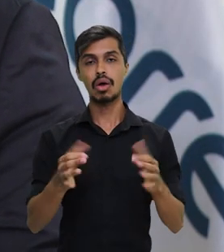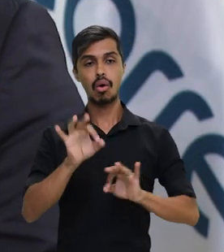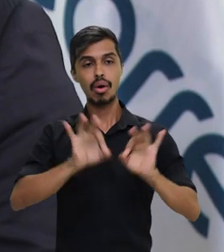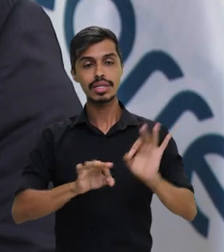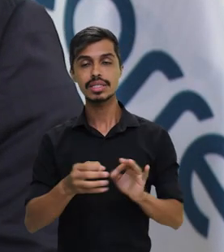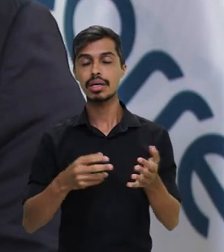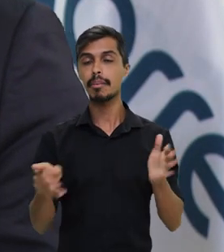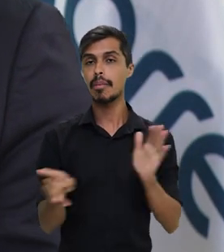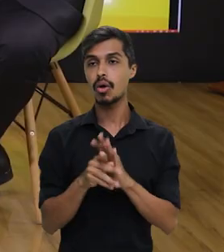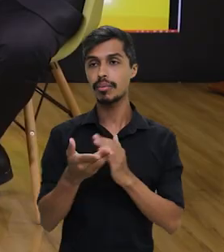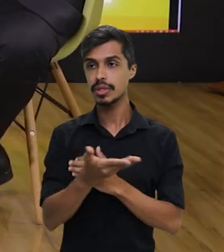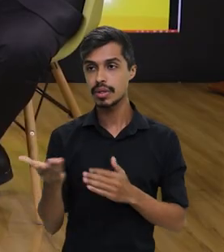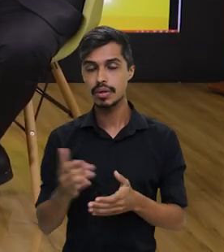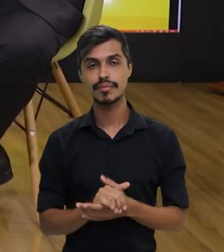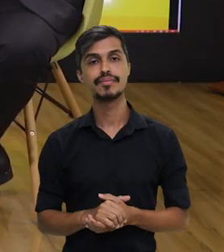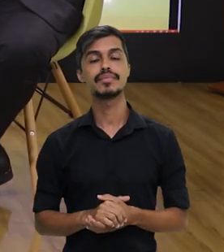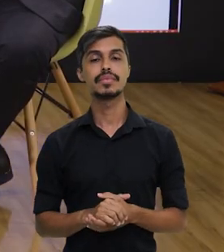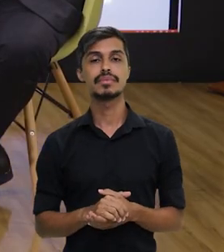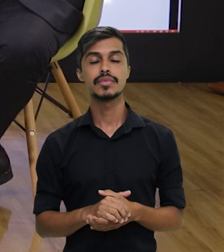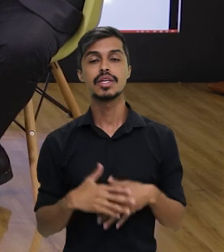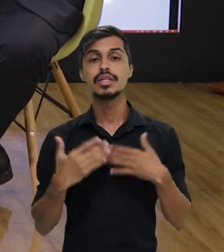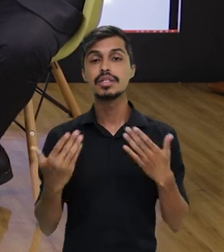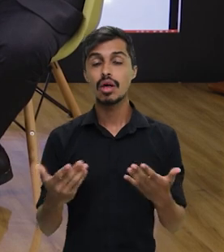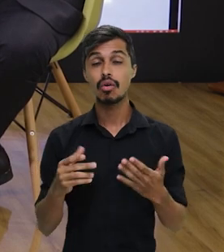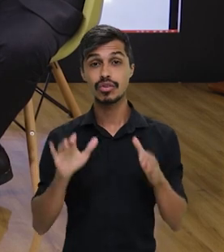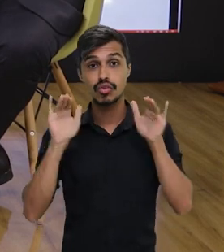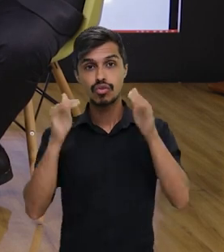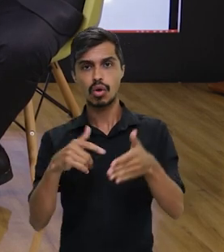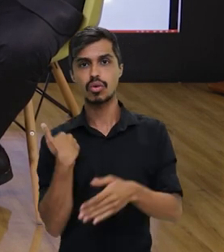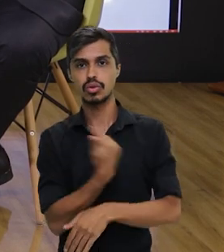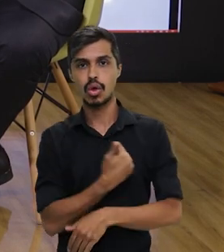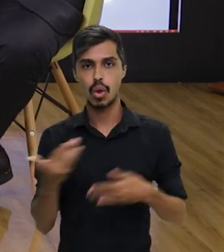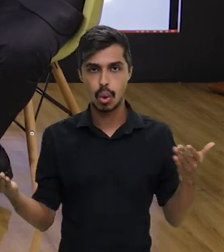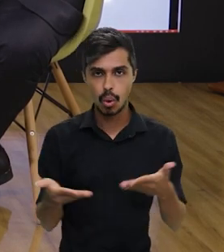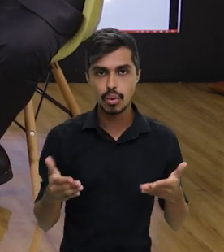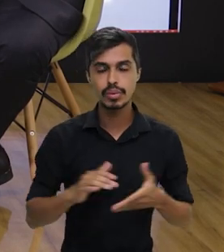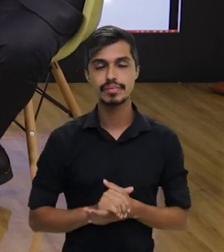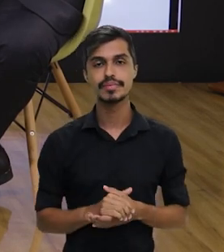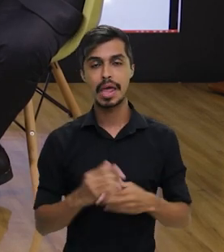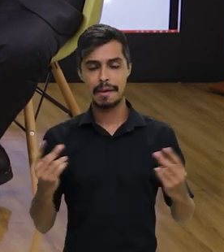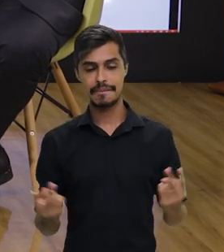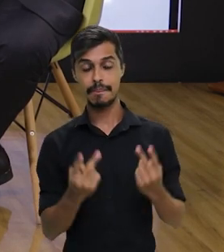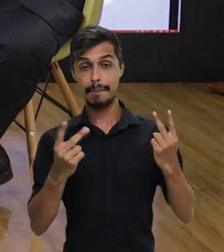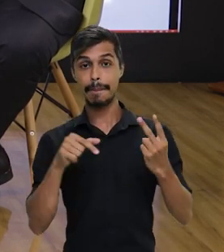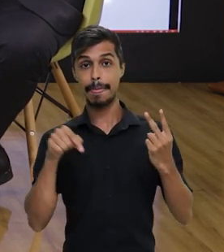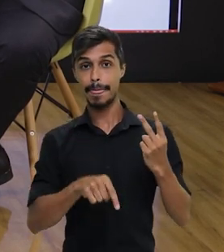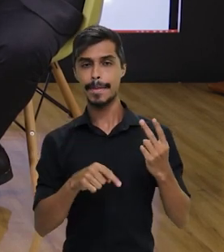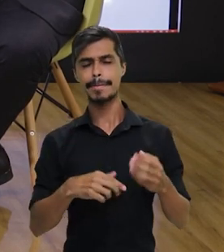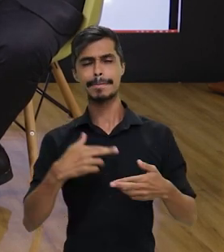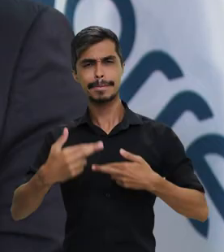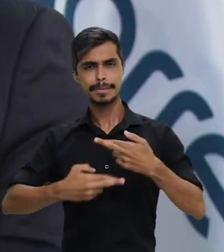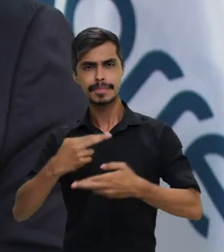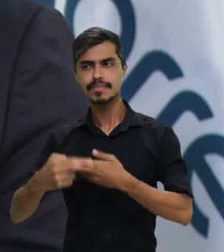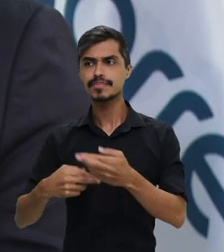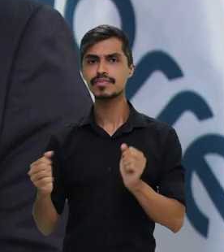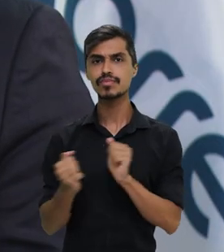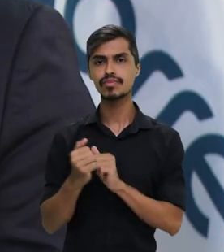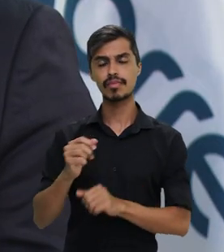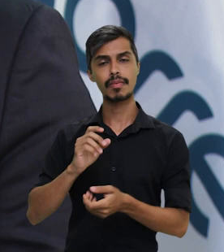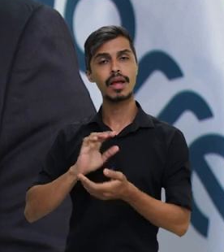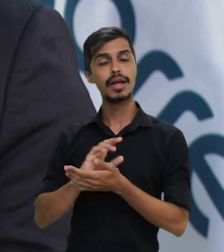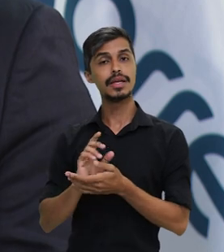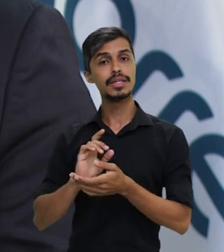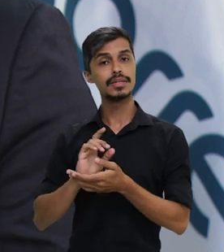municipal, estadual e federal. Então, esse é um foco muito grande nosso hoje, é a valorização dessa relação com a